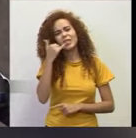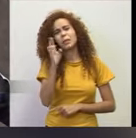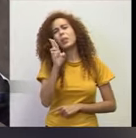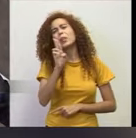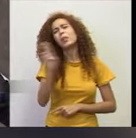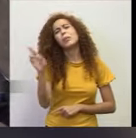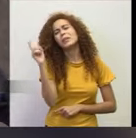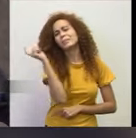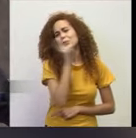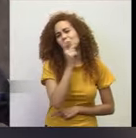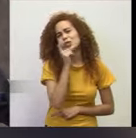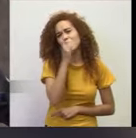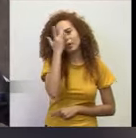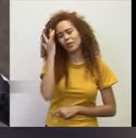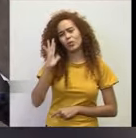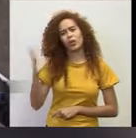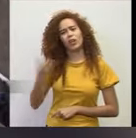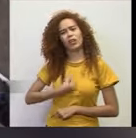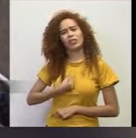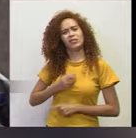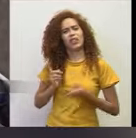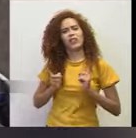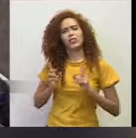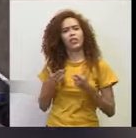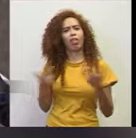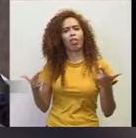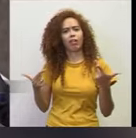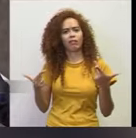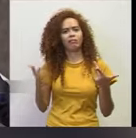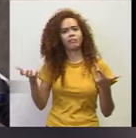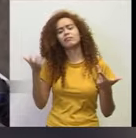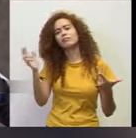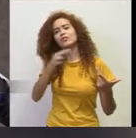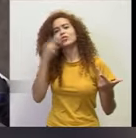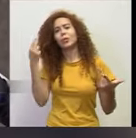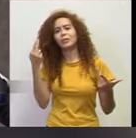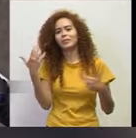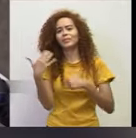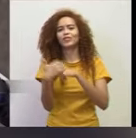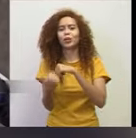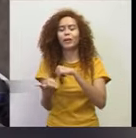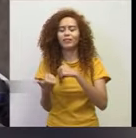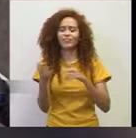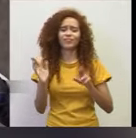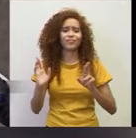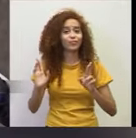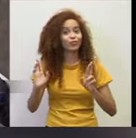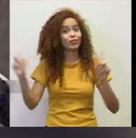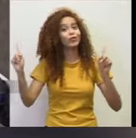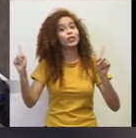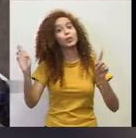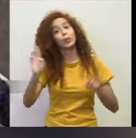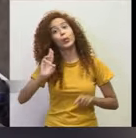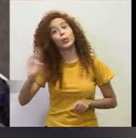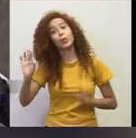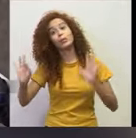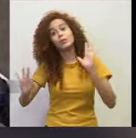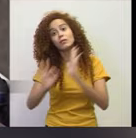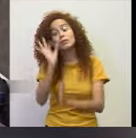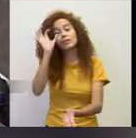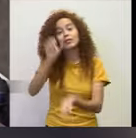fictício que uma pessoa transgênero, travesti, o que quer que seja, quer ser chamada. Diferente do nome civil